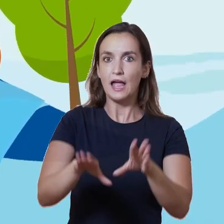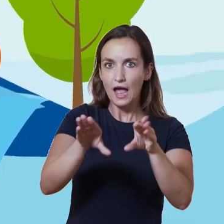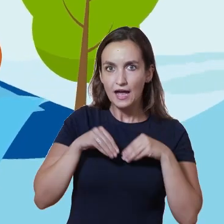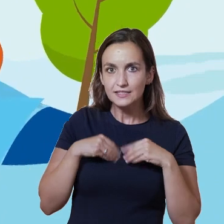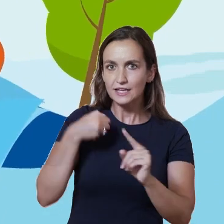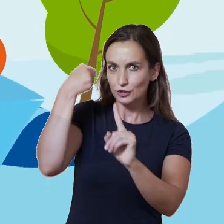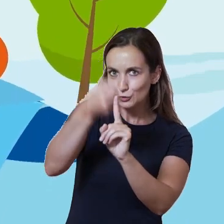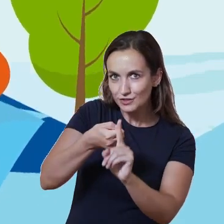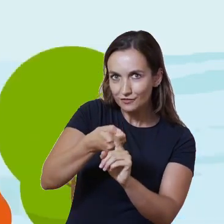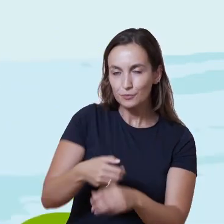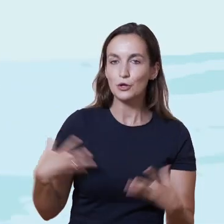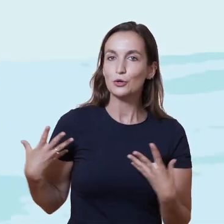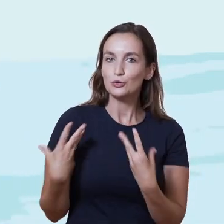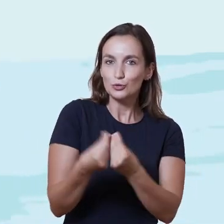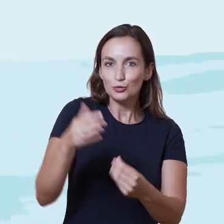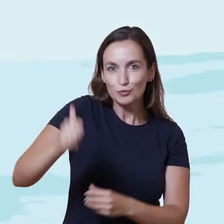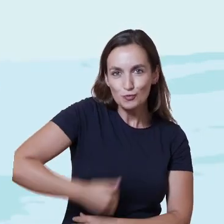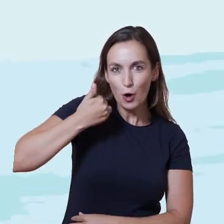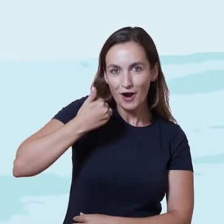vamos conseguir! Aceitam desafio?